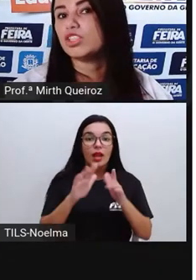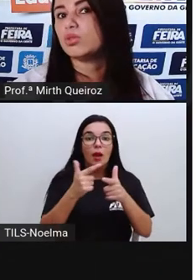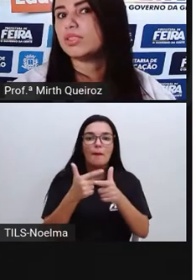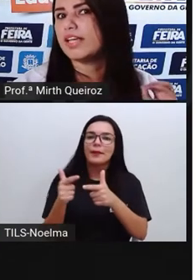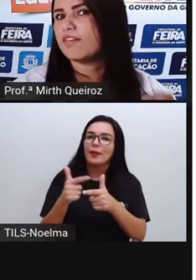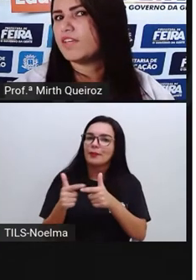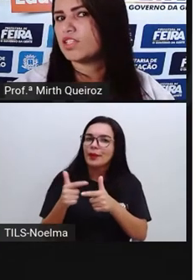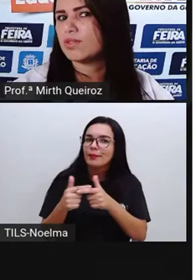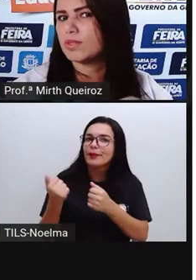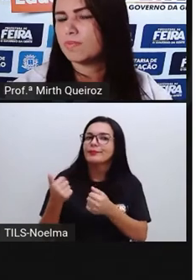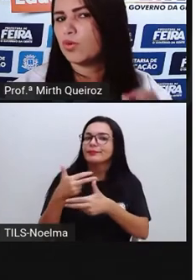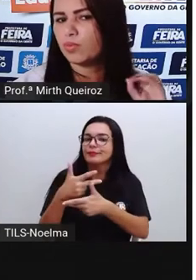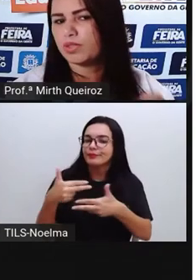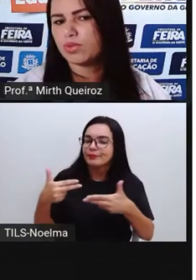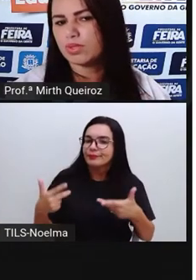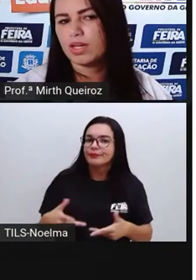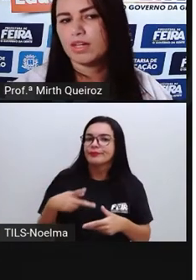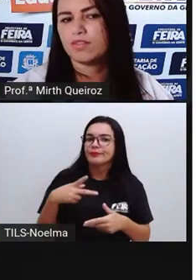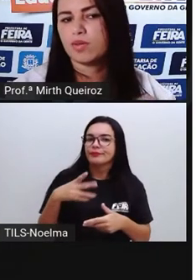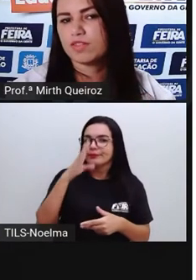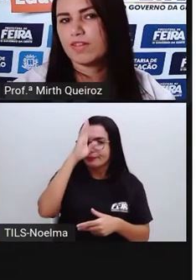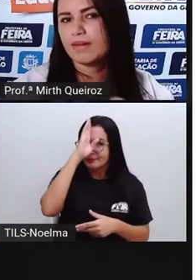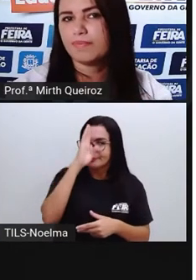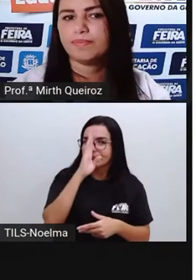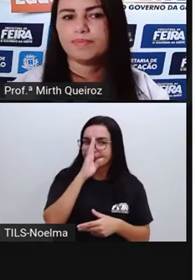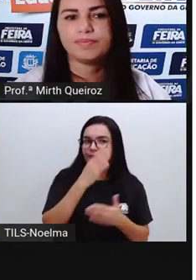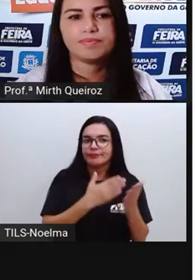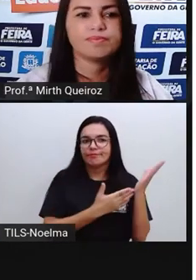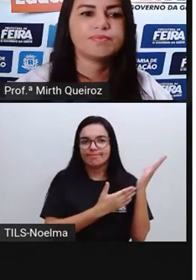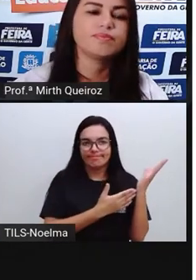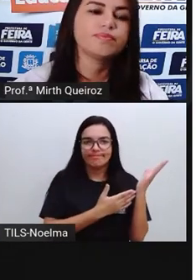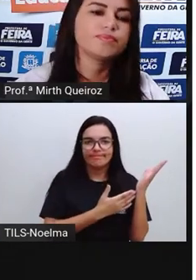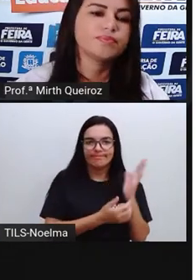Problemas nos serviços públicos. Vamos ver?